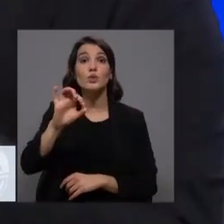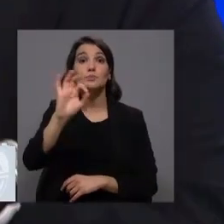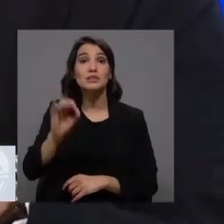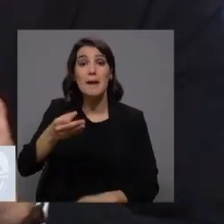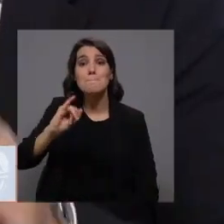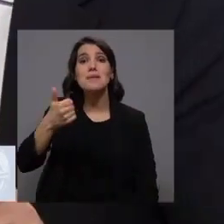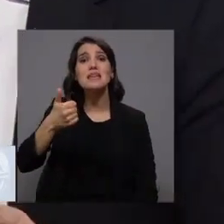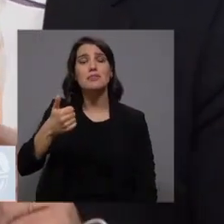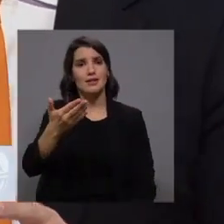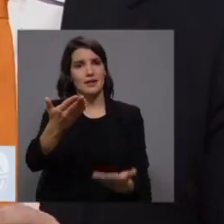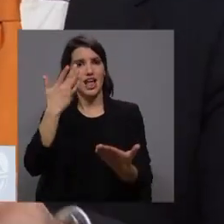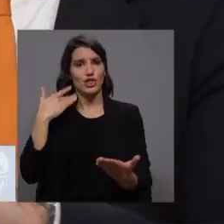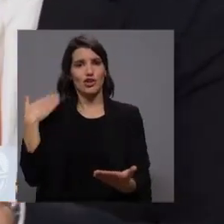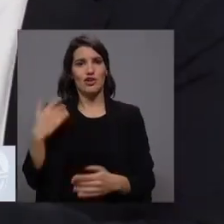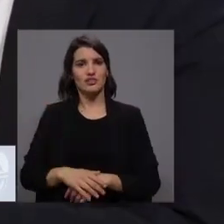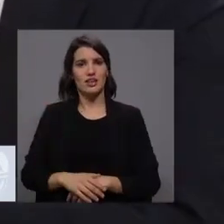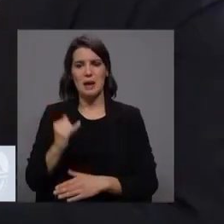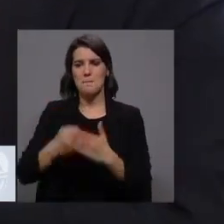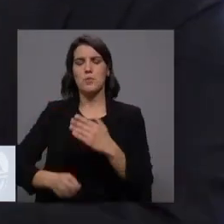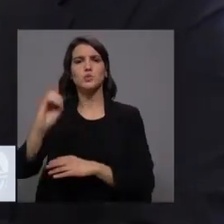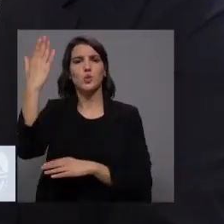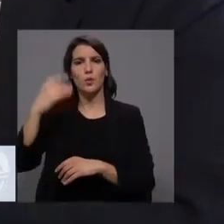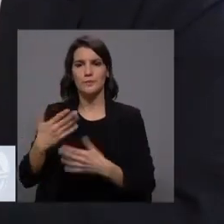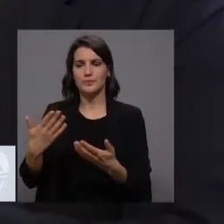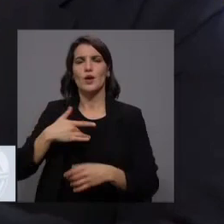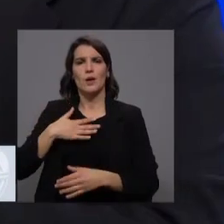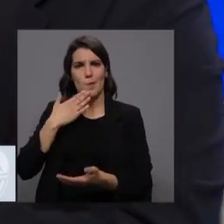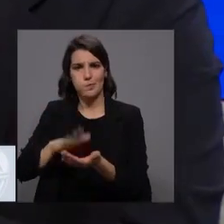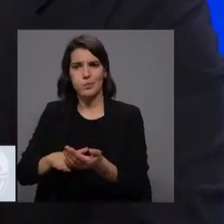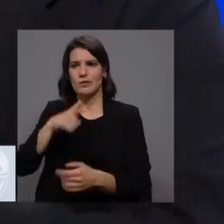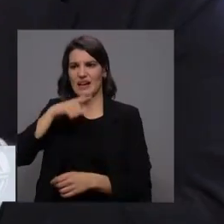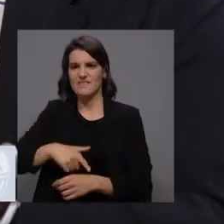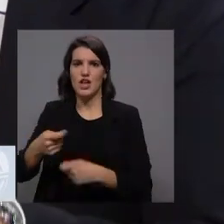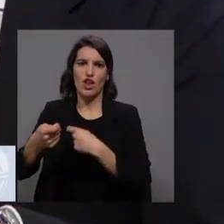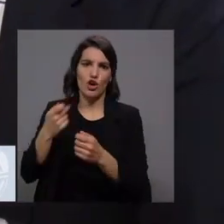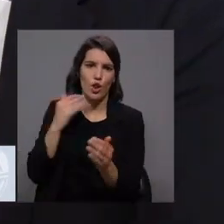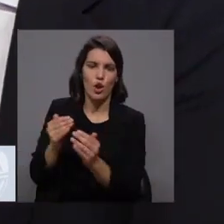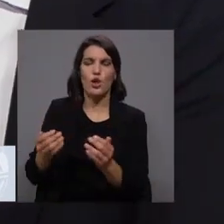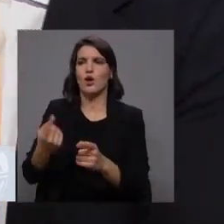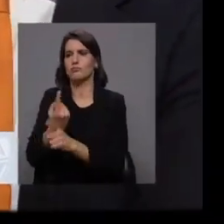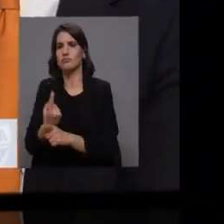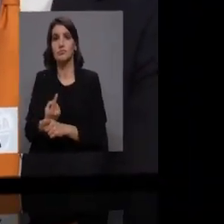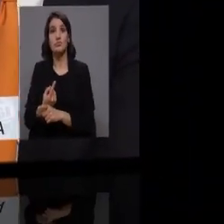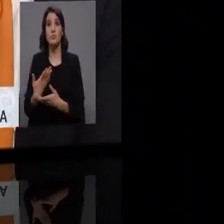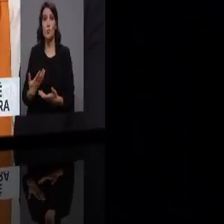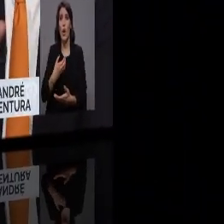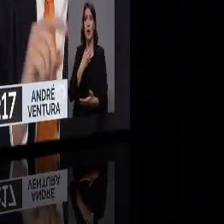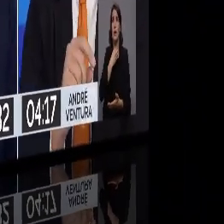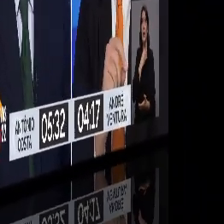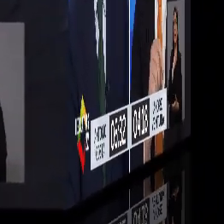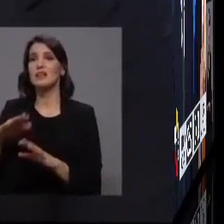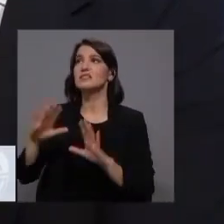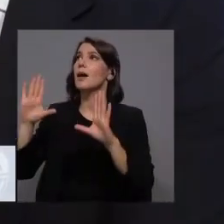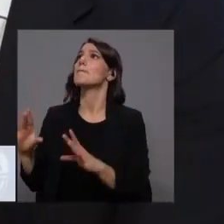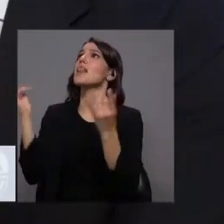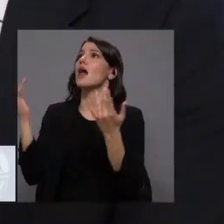Foi António Costa. Hoje, se muitos proprietários de restaurantes, cafés, pequeno comércio, lojas, se estão a asfixiar, é por causa